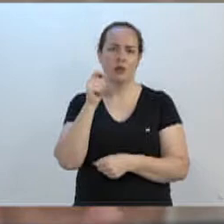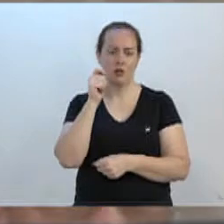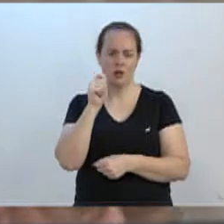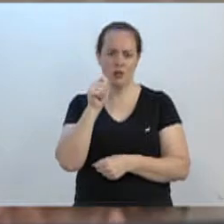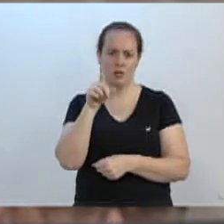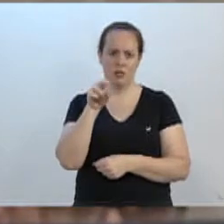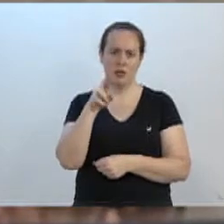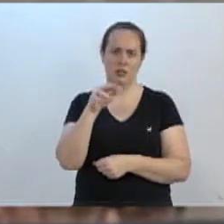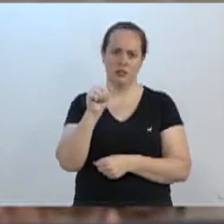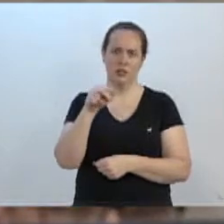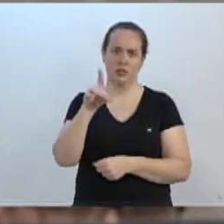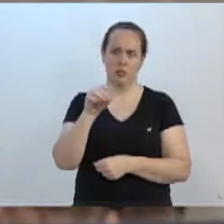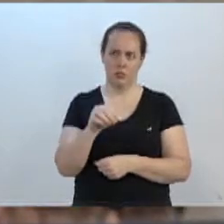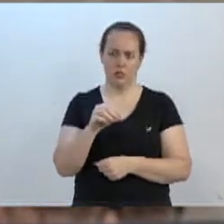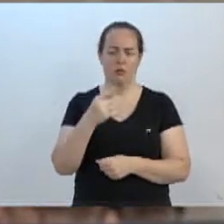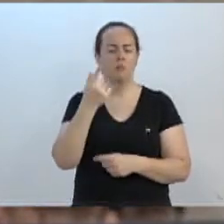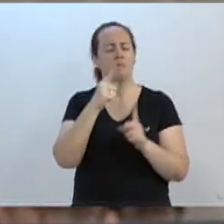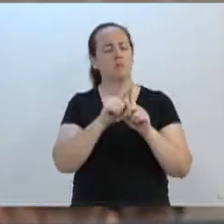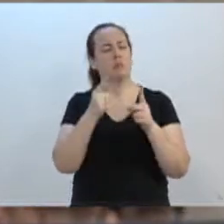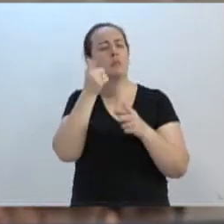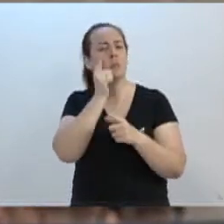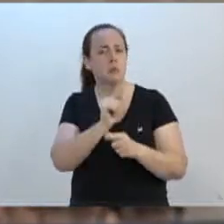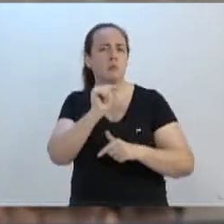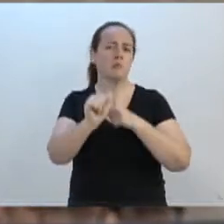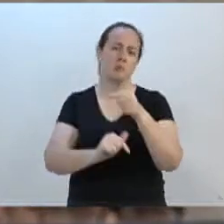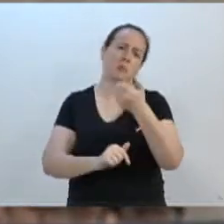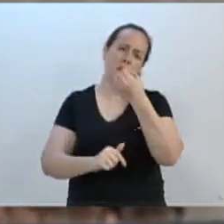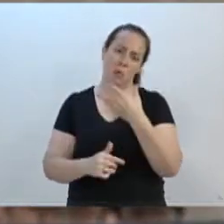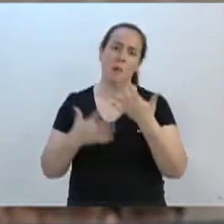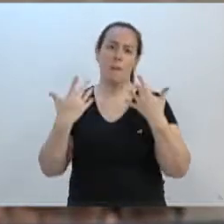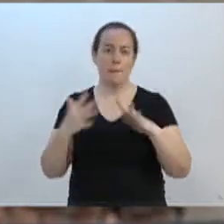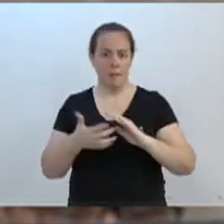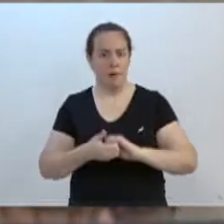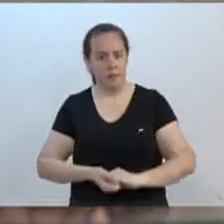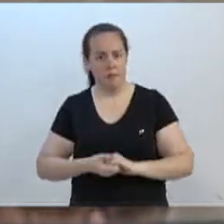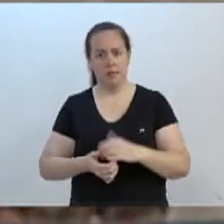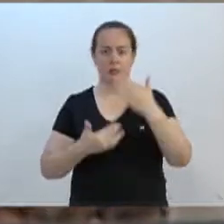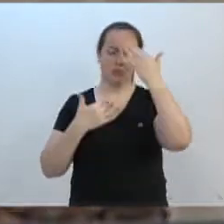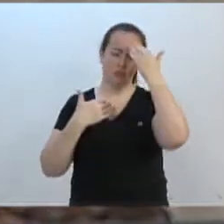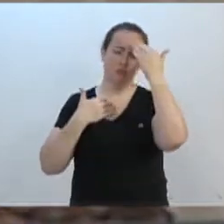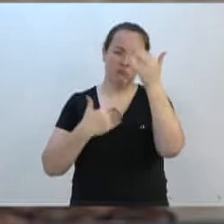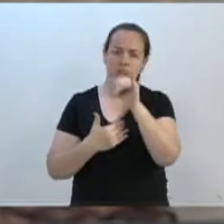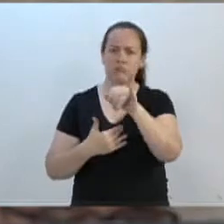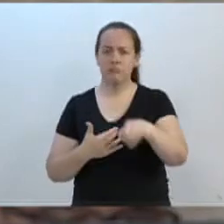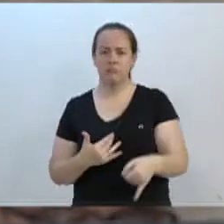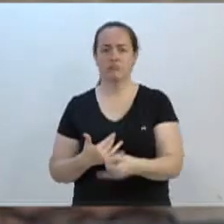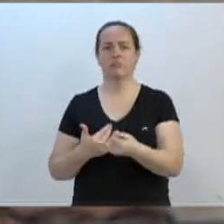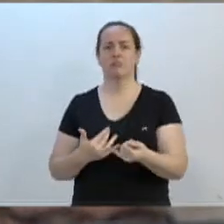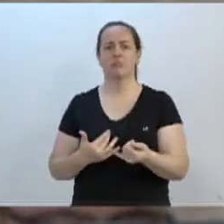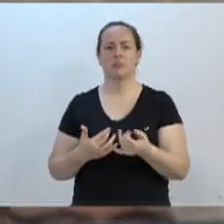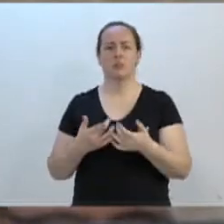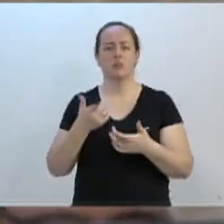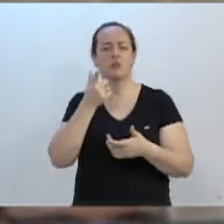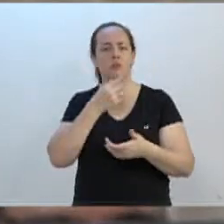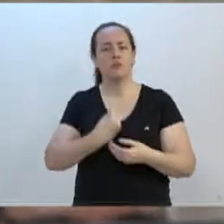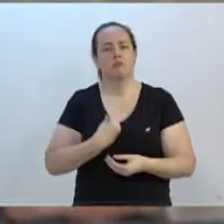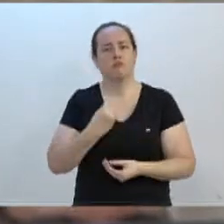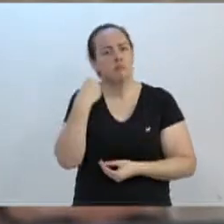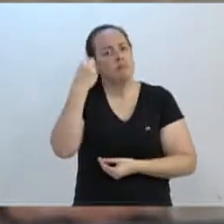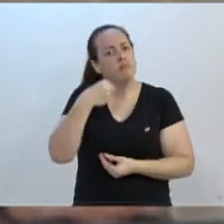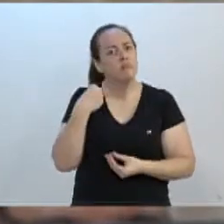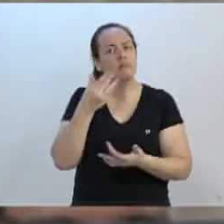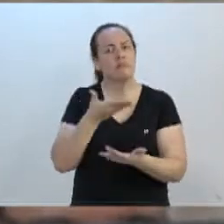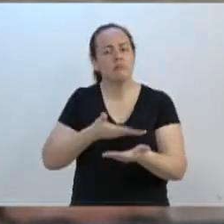substituiu a altura. Parabéns, obrigado pela oportunidade de conviver com o senhor,